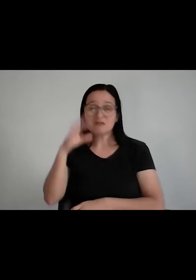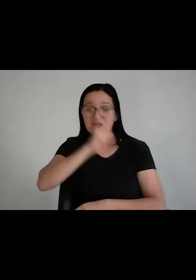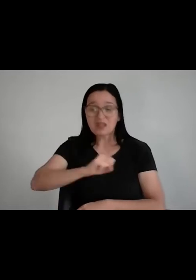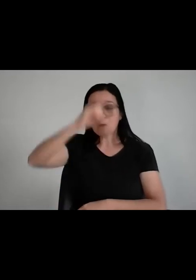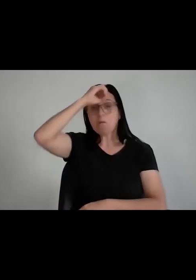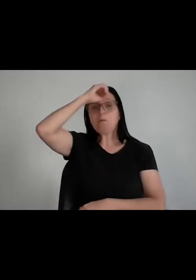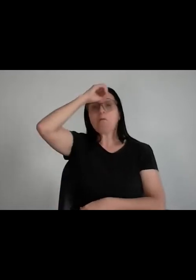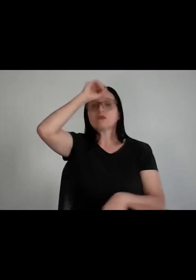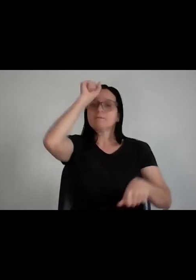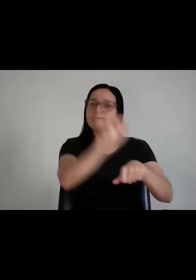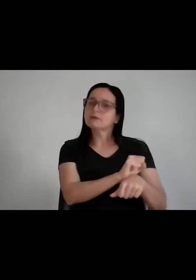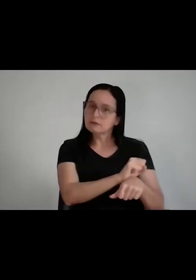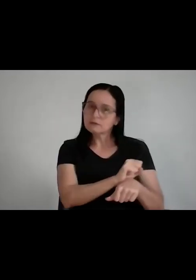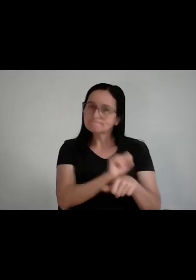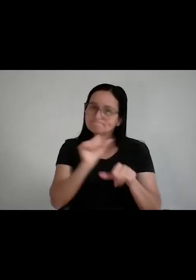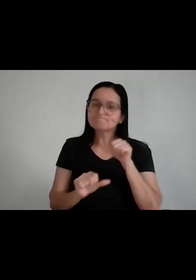de fazer aquilo.